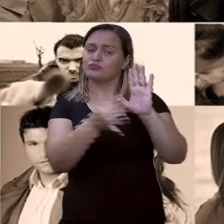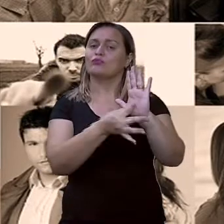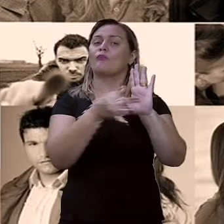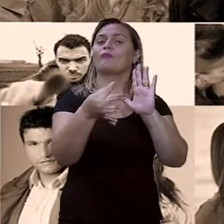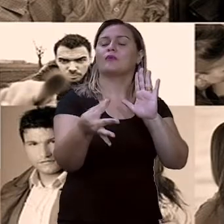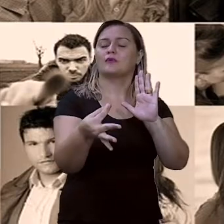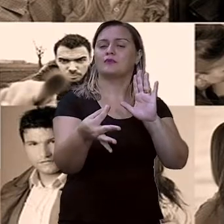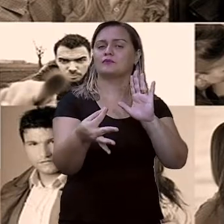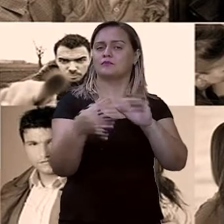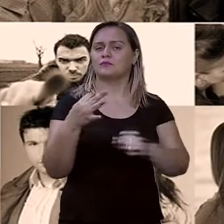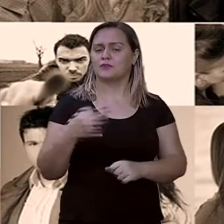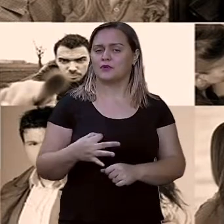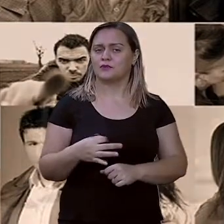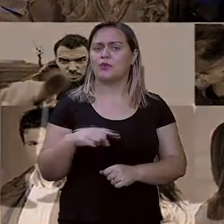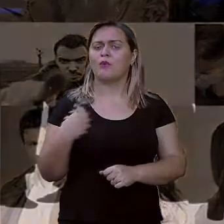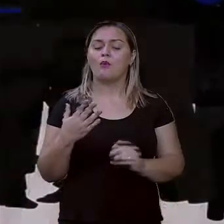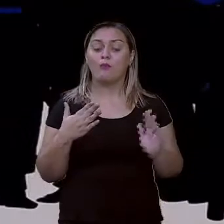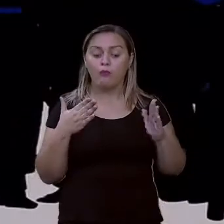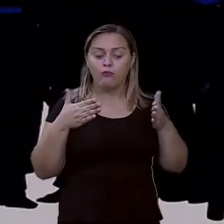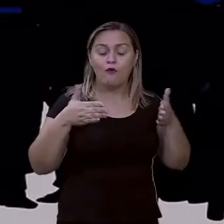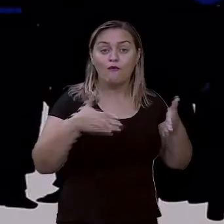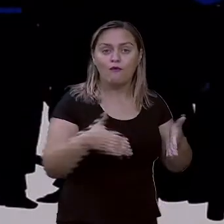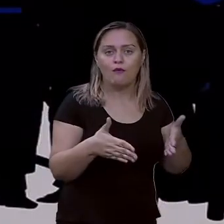ele tem como foco o que, pessoal?